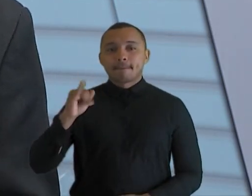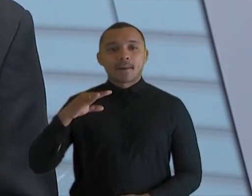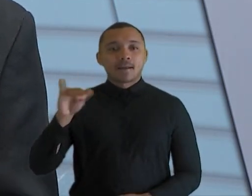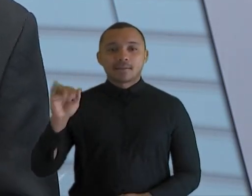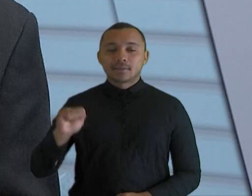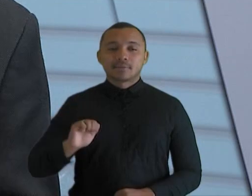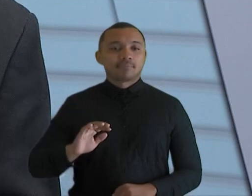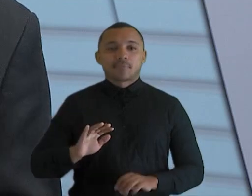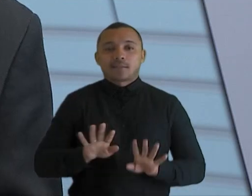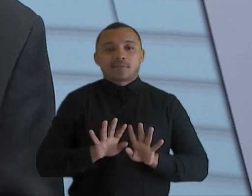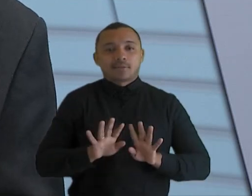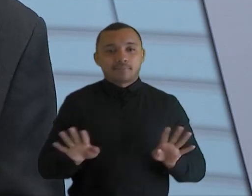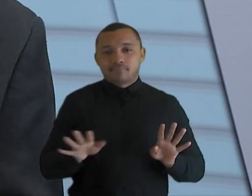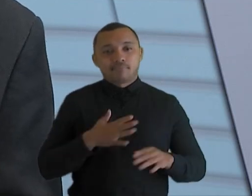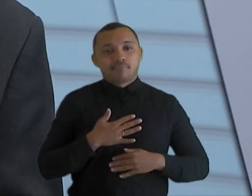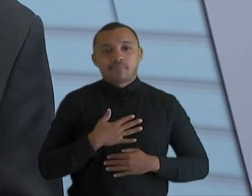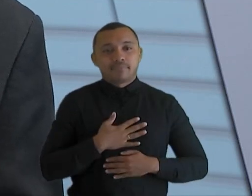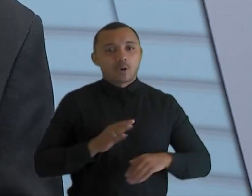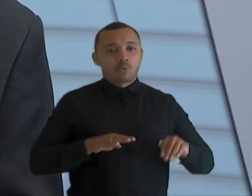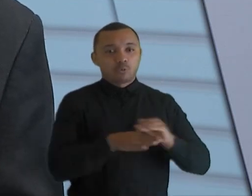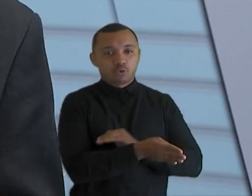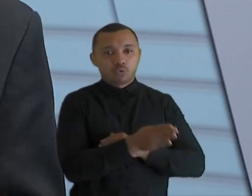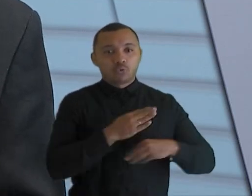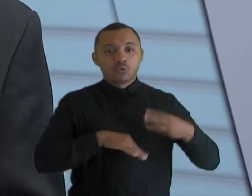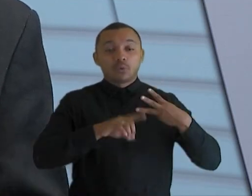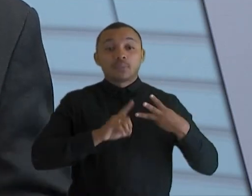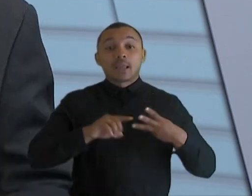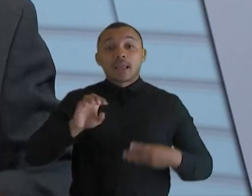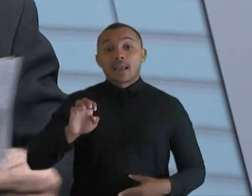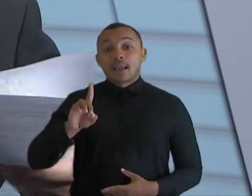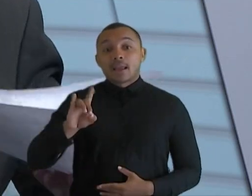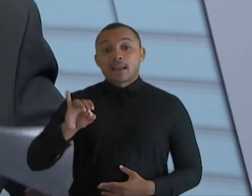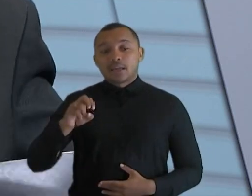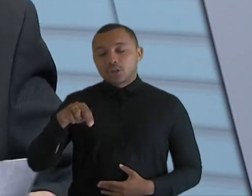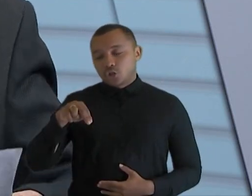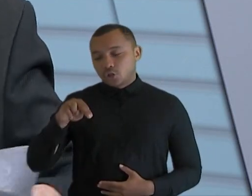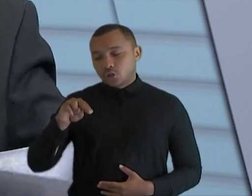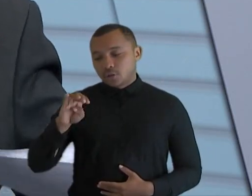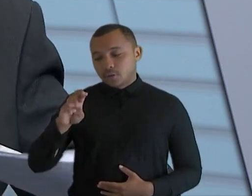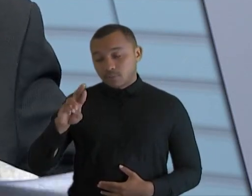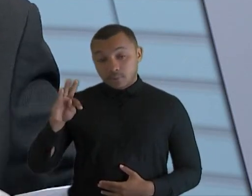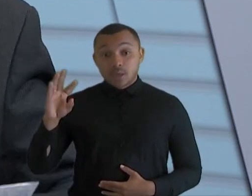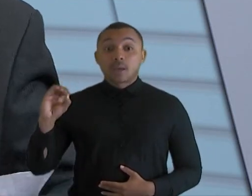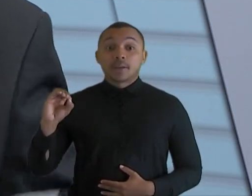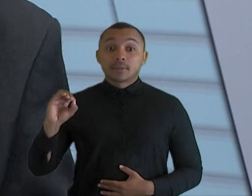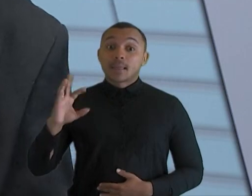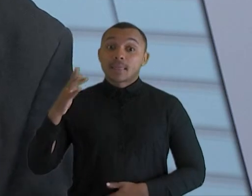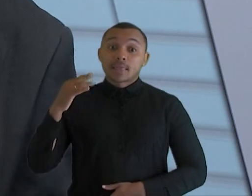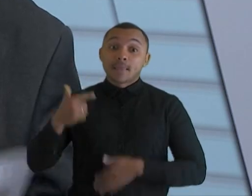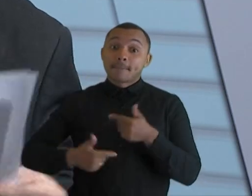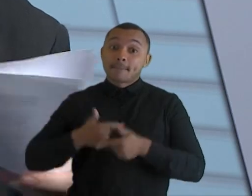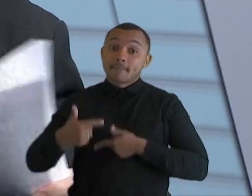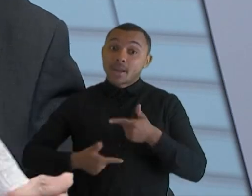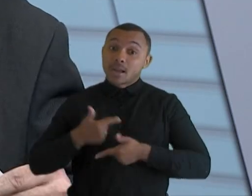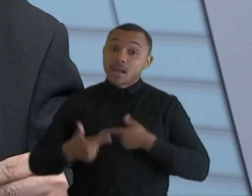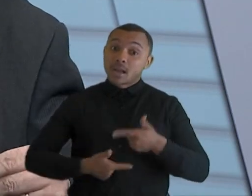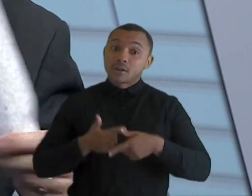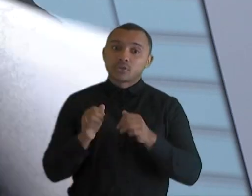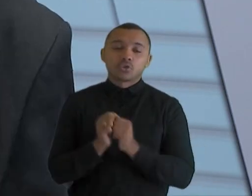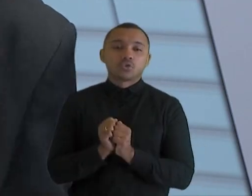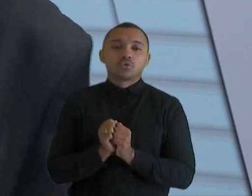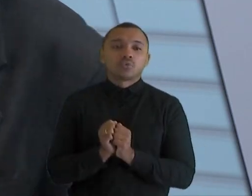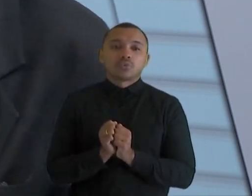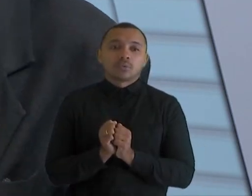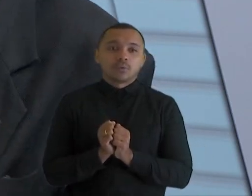A conselheira Patrícia, o conselheiro Edilberto, quer dizer, vocês trabalham irmanados, como se fosse um